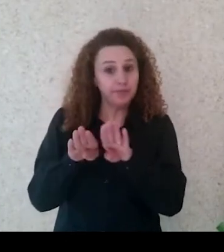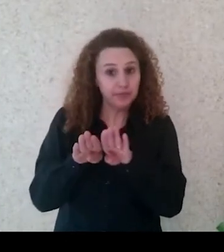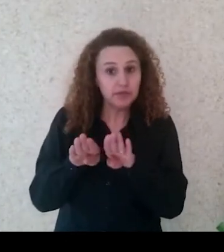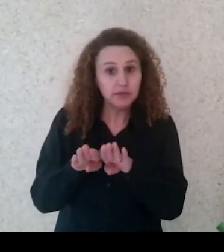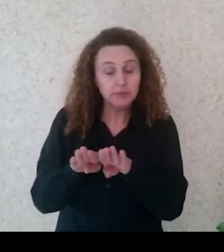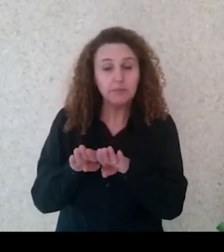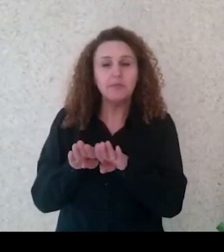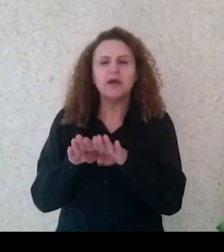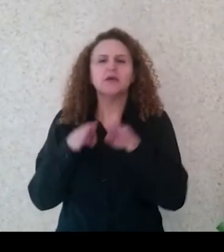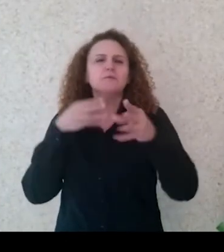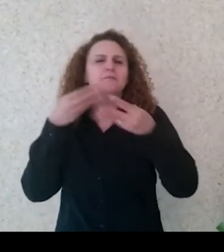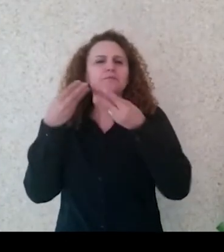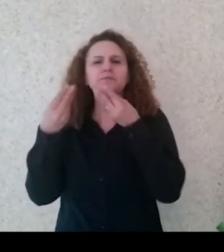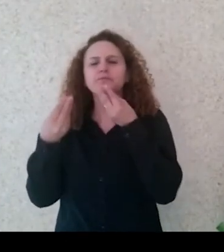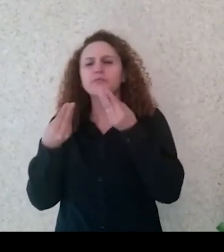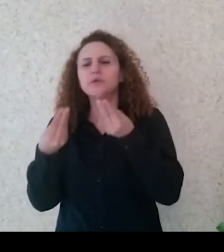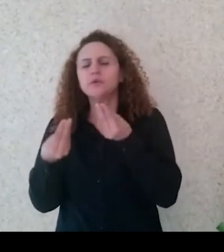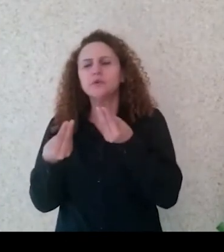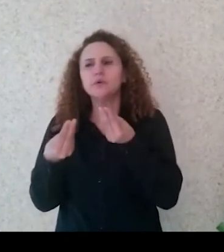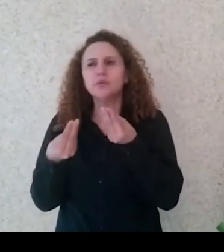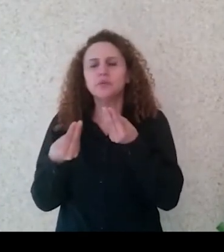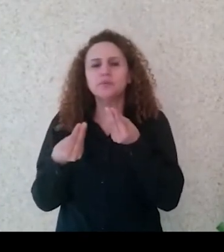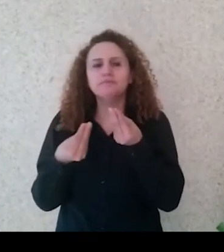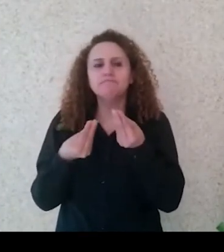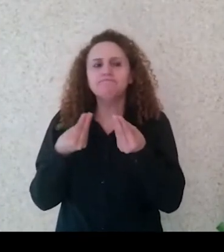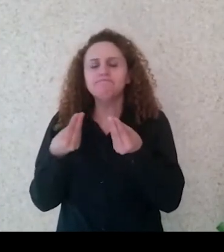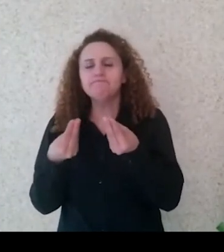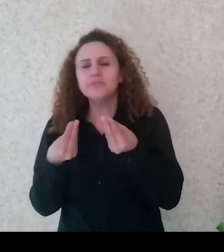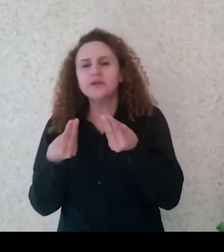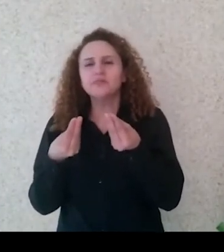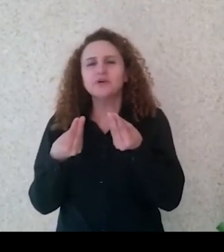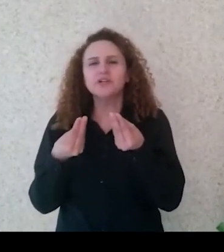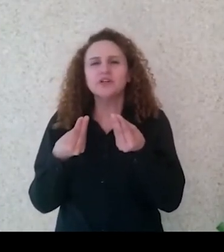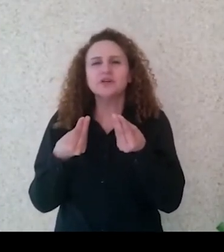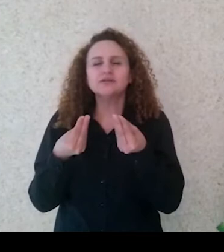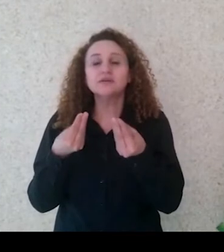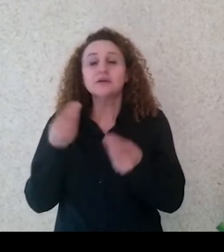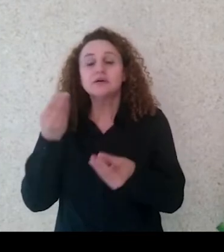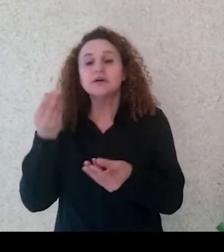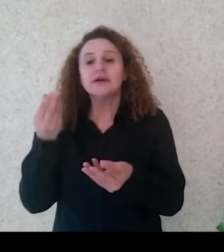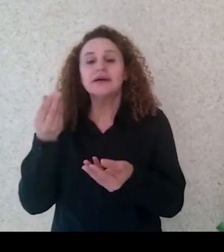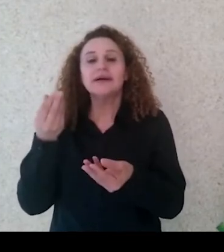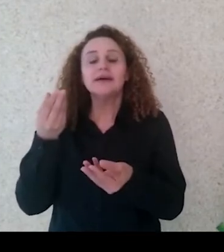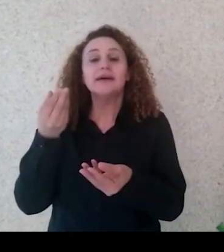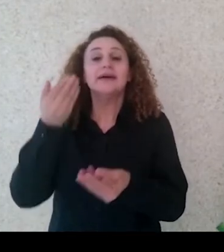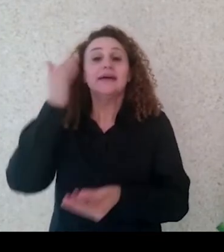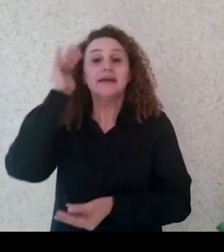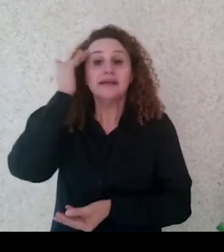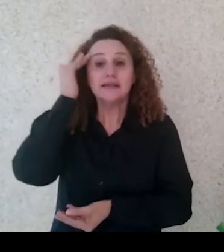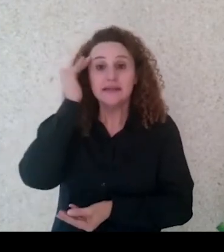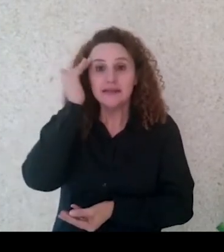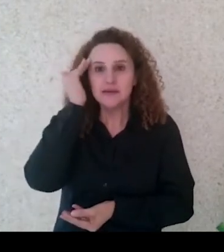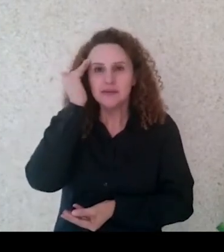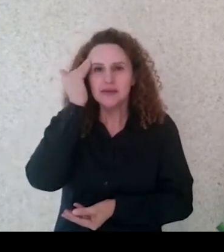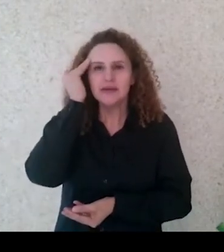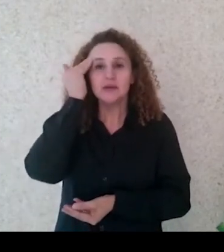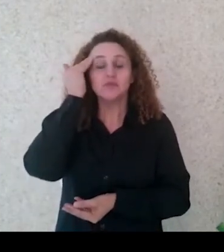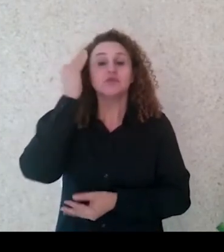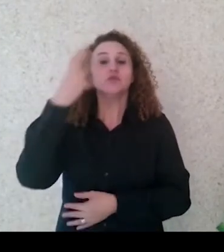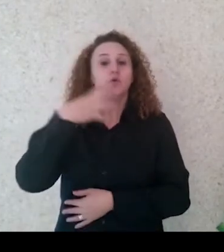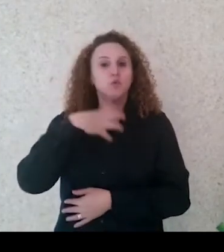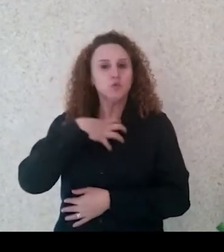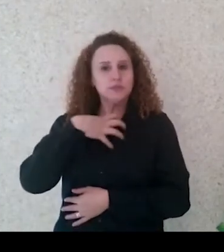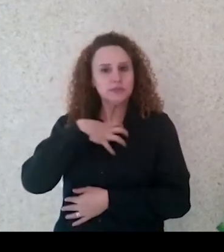considerar também como nós processamos o